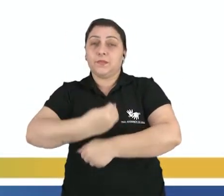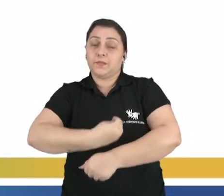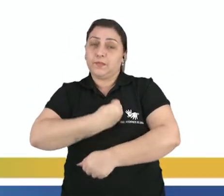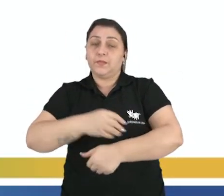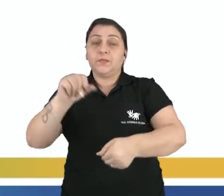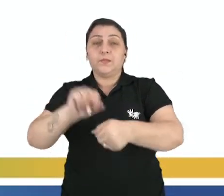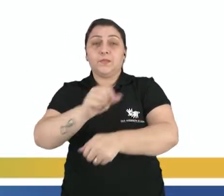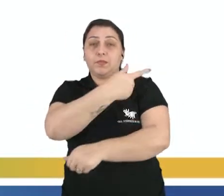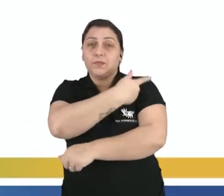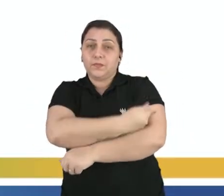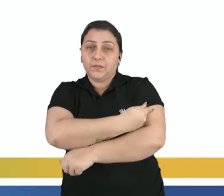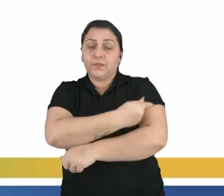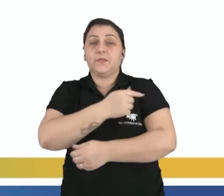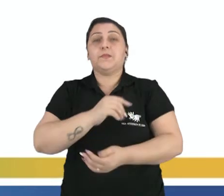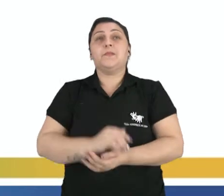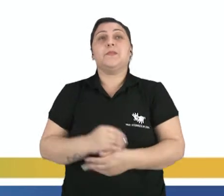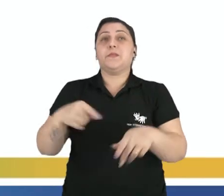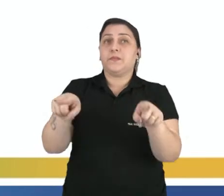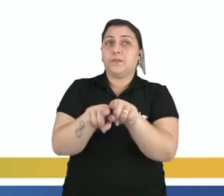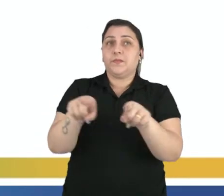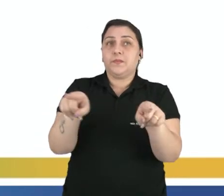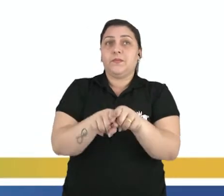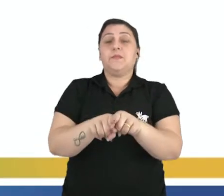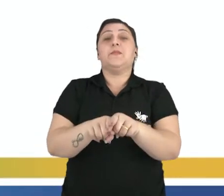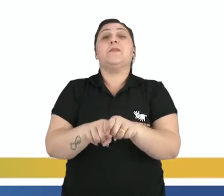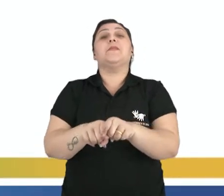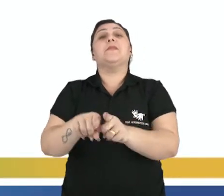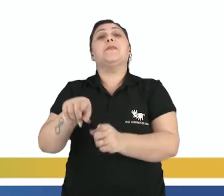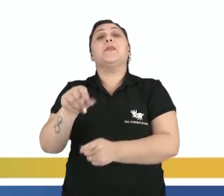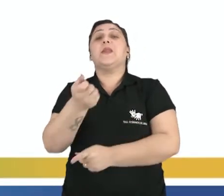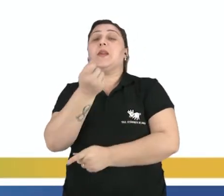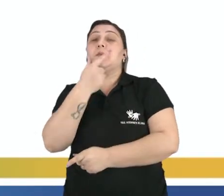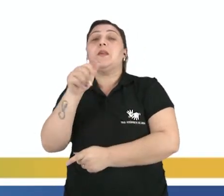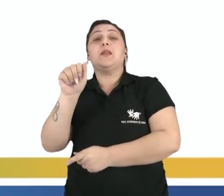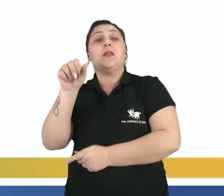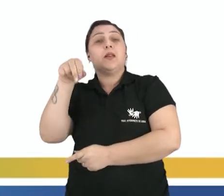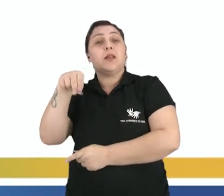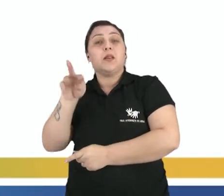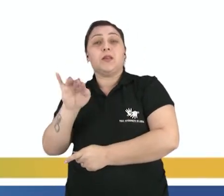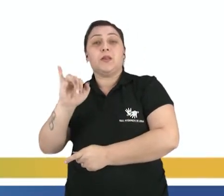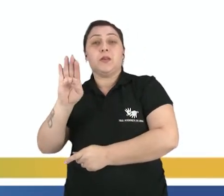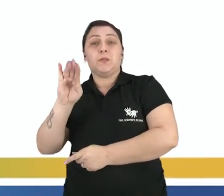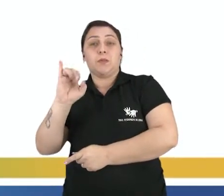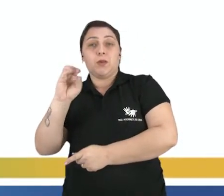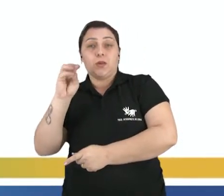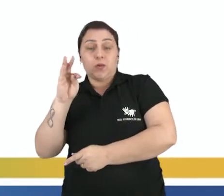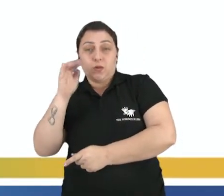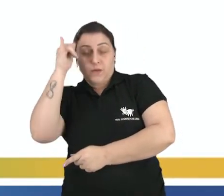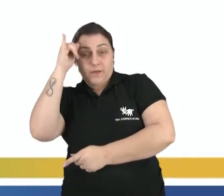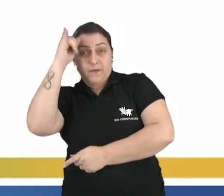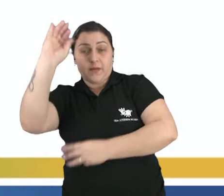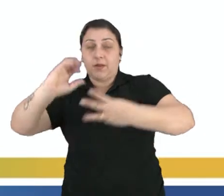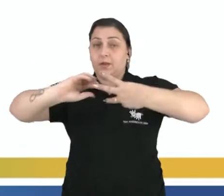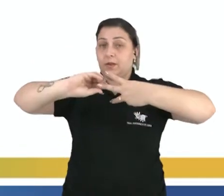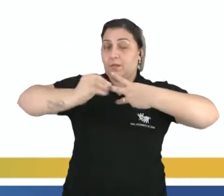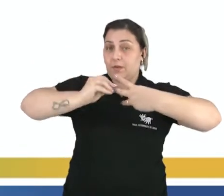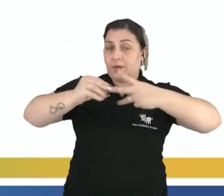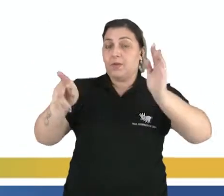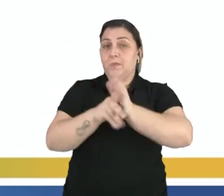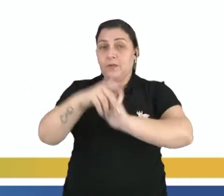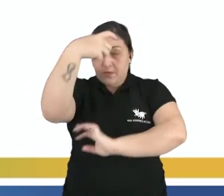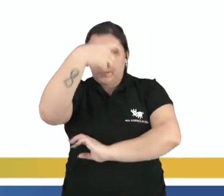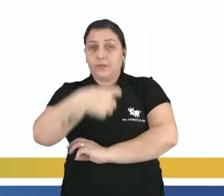para fazer uma vacina. Além disso, nós temos os antibióticos, que combatem essas bactérias nocivas ao nosso